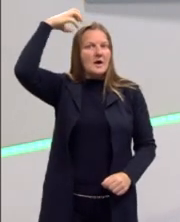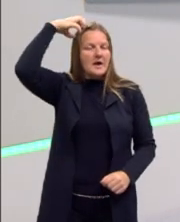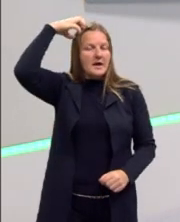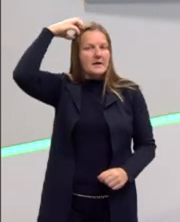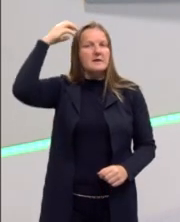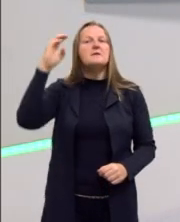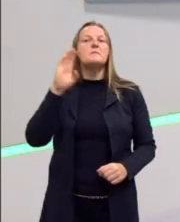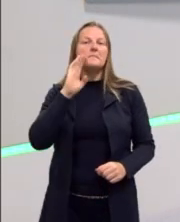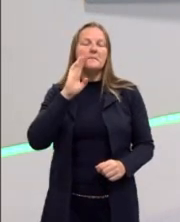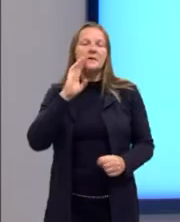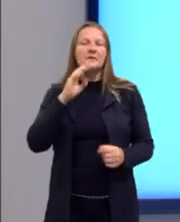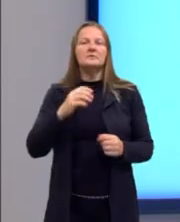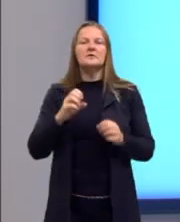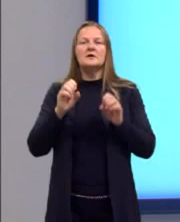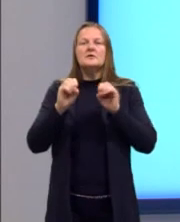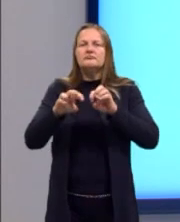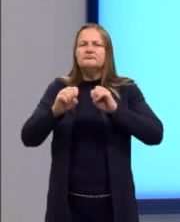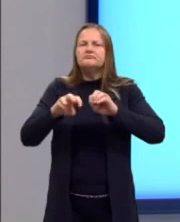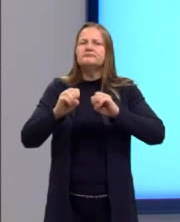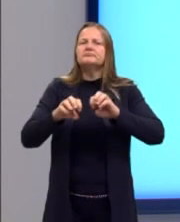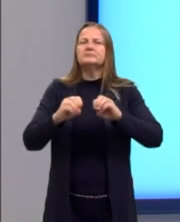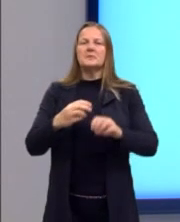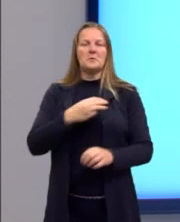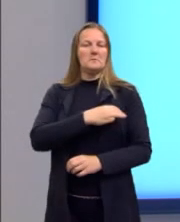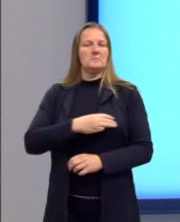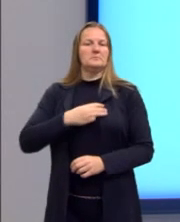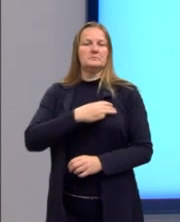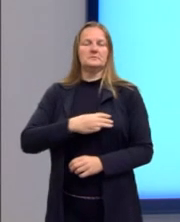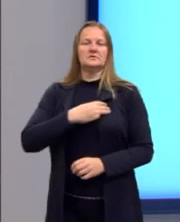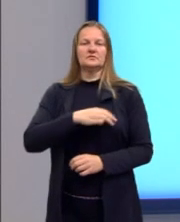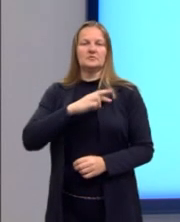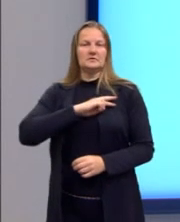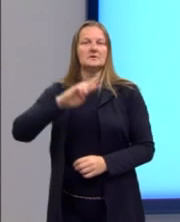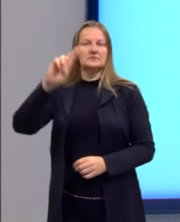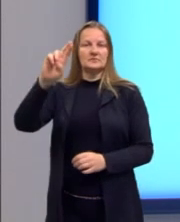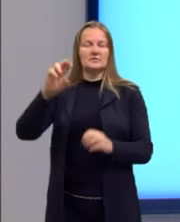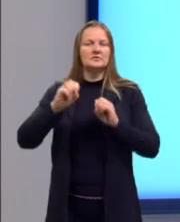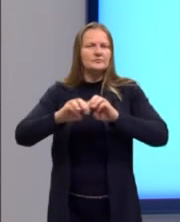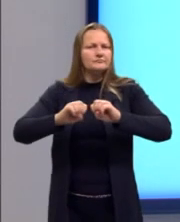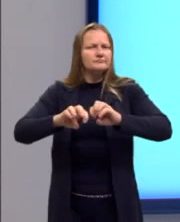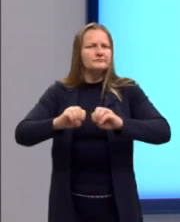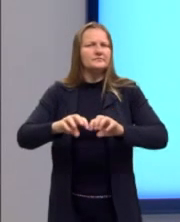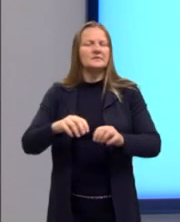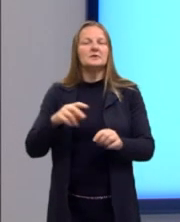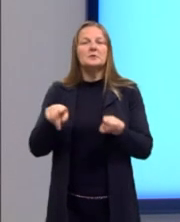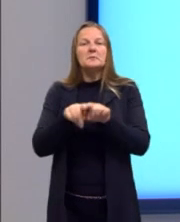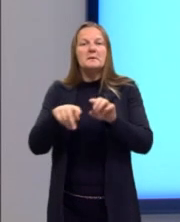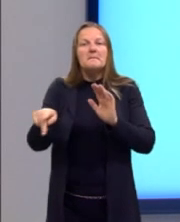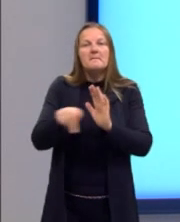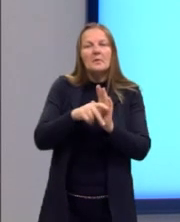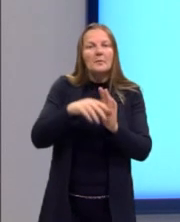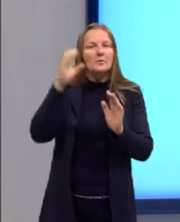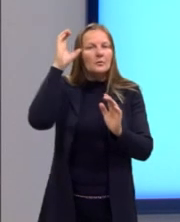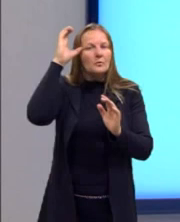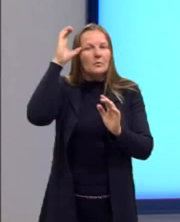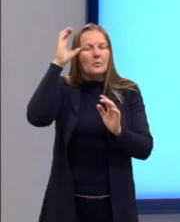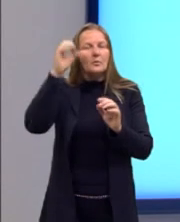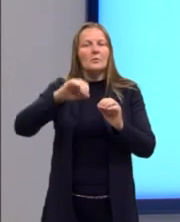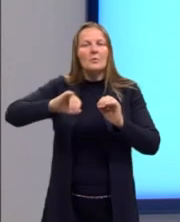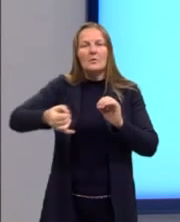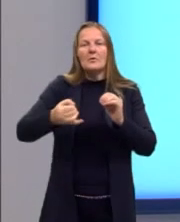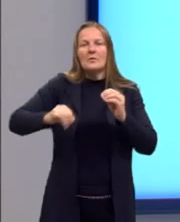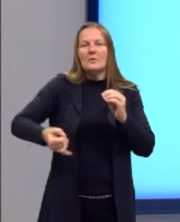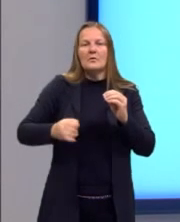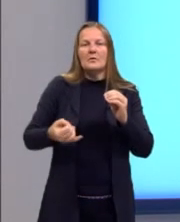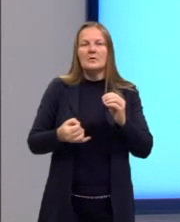defendia o trabalho missionário nessas missões religiosas e a civilização dos nativos do Congo. Argumento